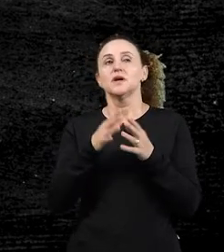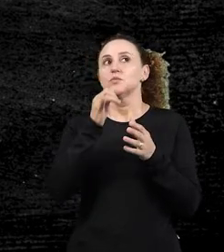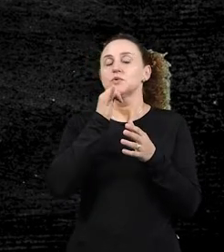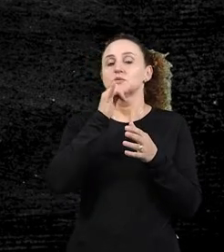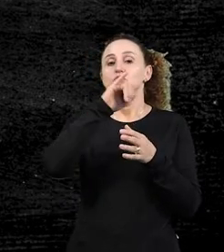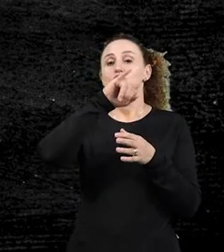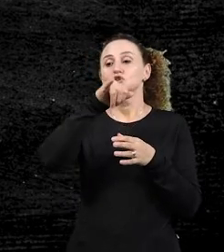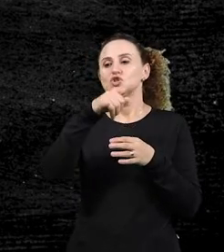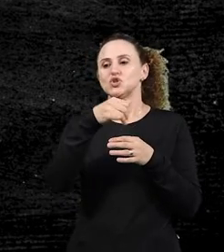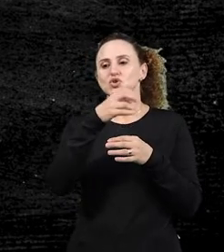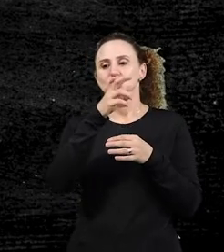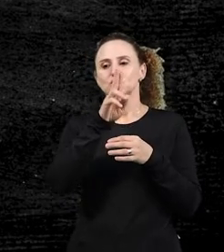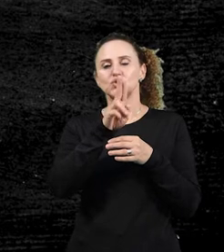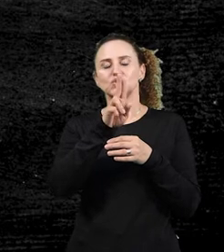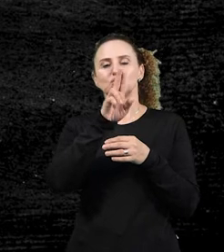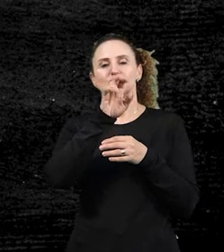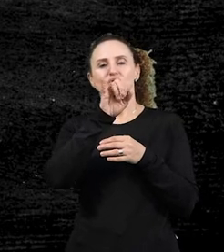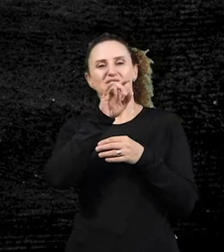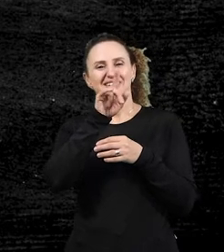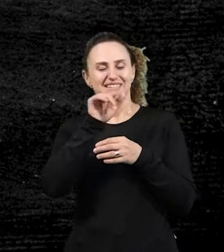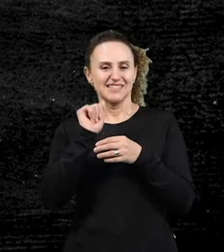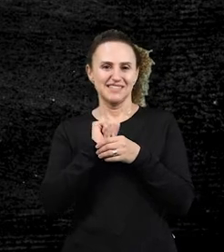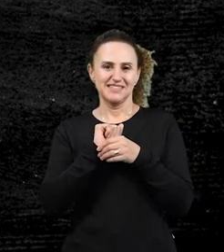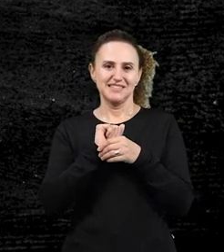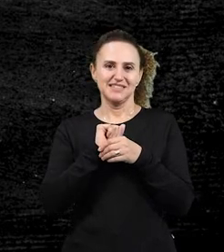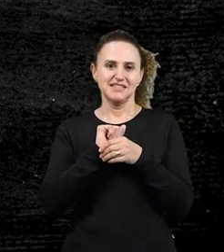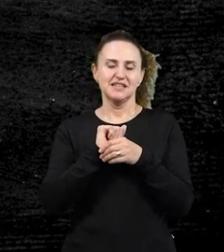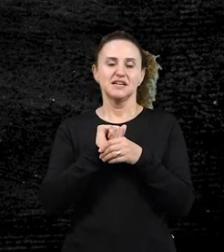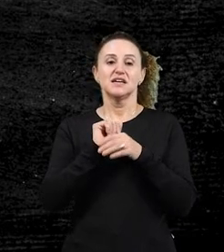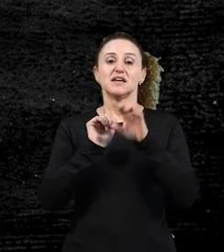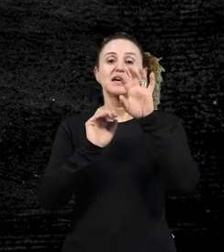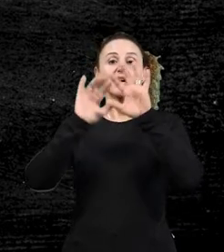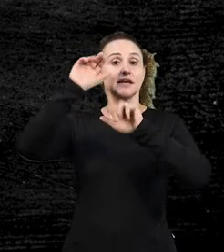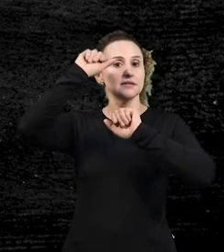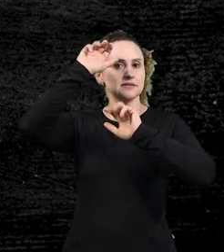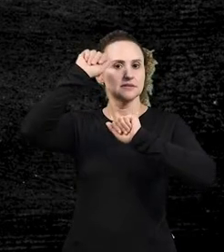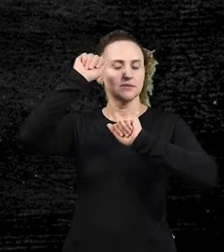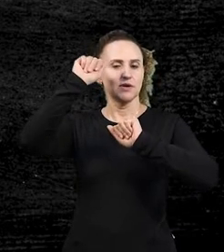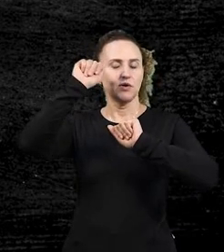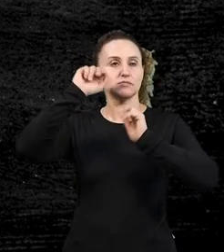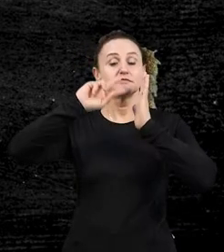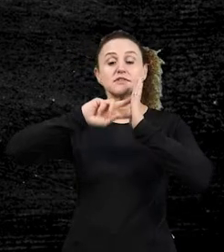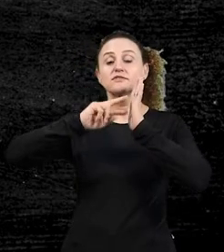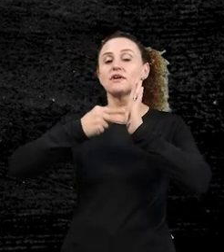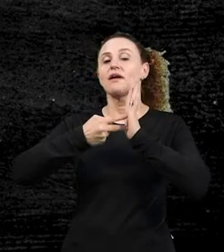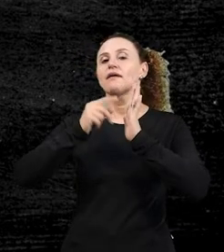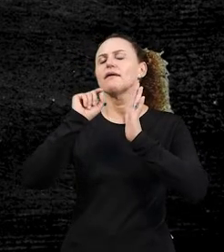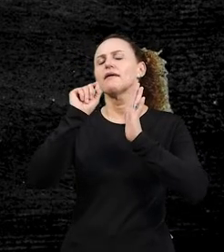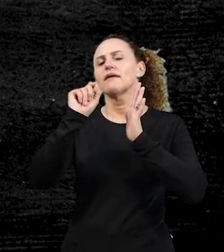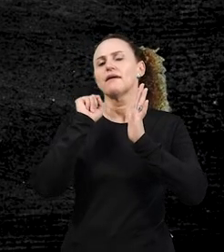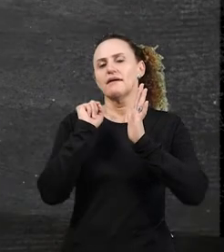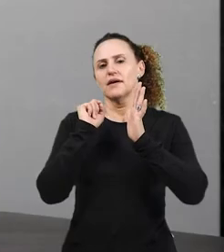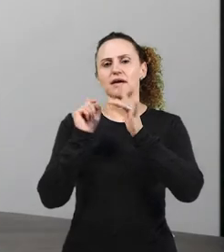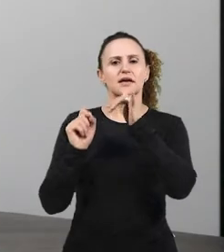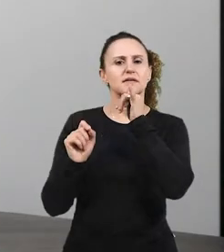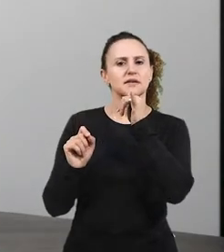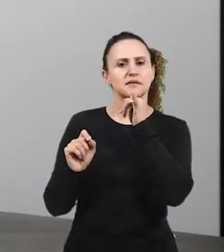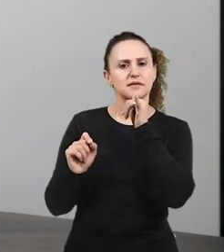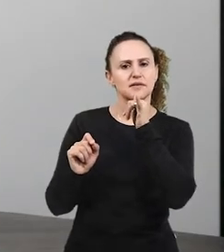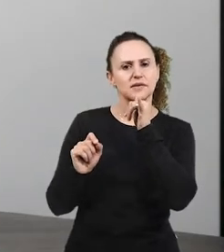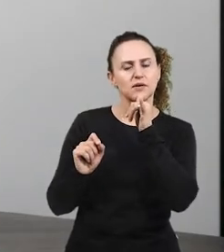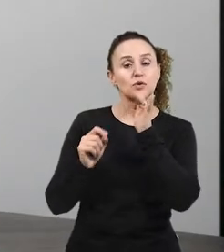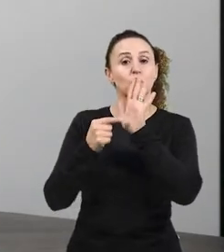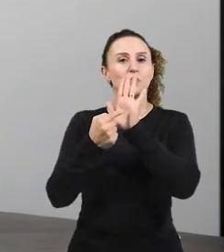Juiz, juíza. Espanhol, espanhola, quer dizer então que esses exemplos aqui